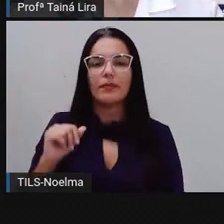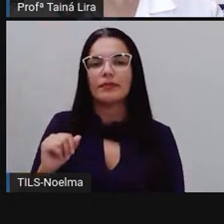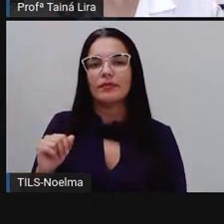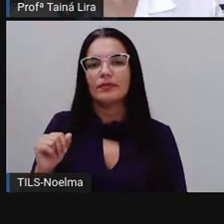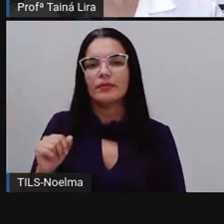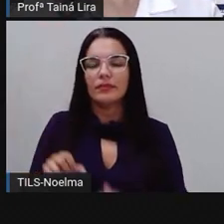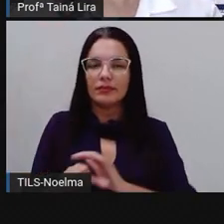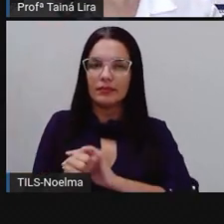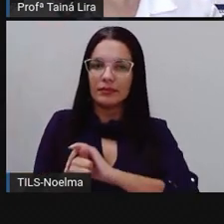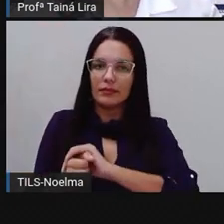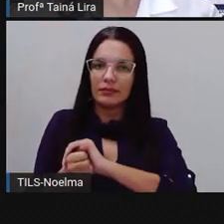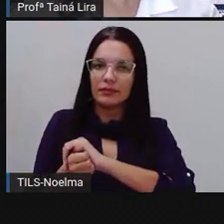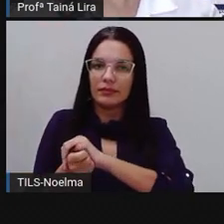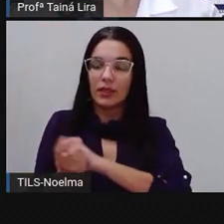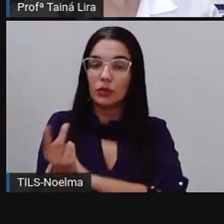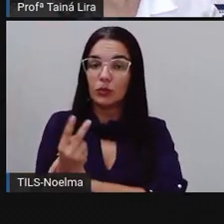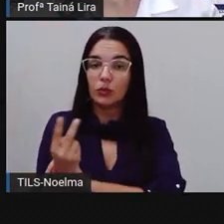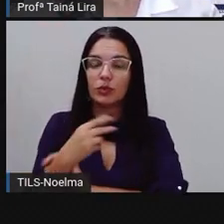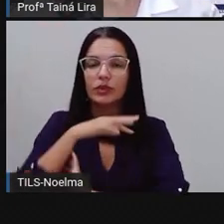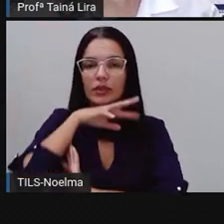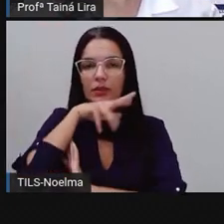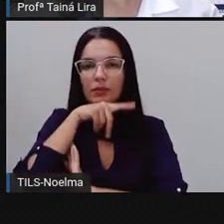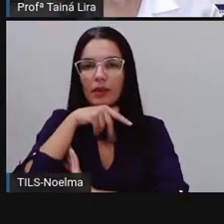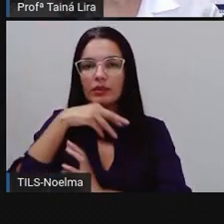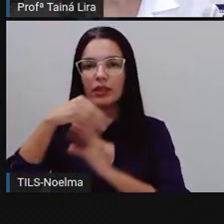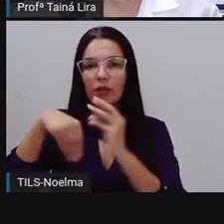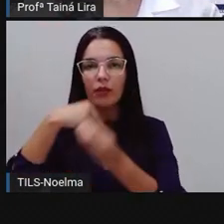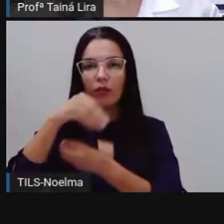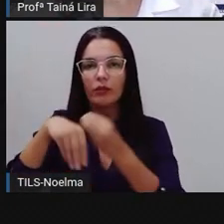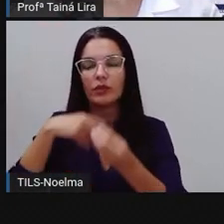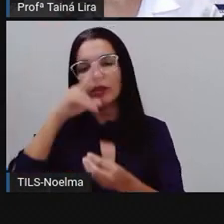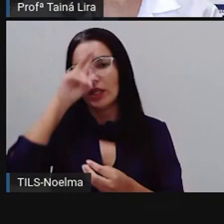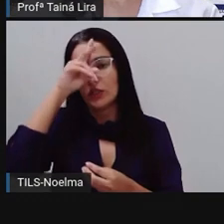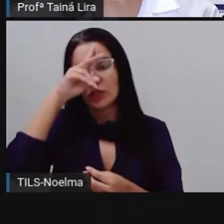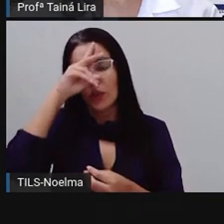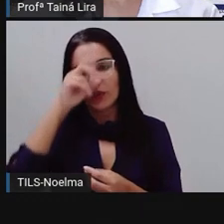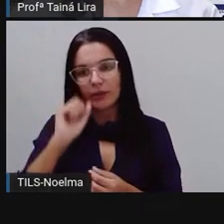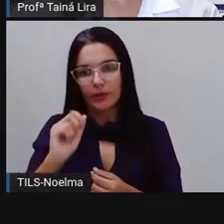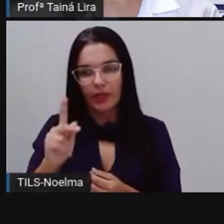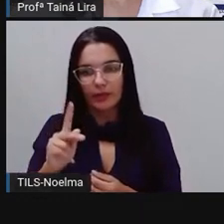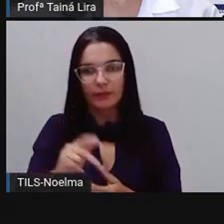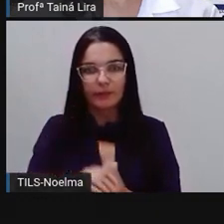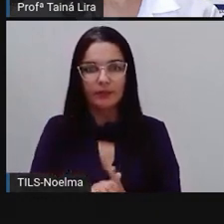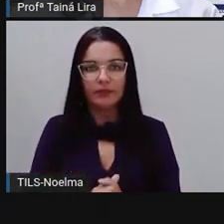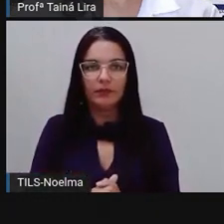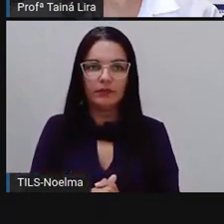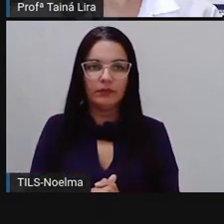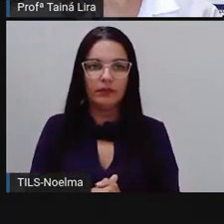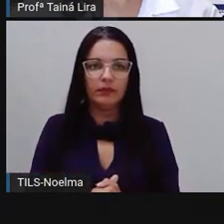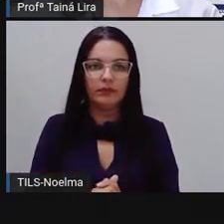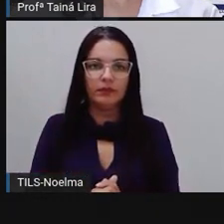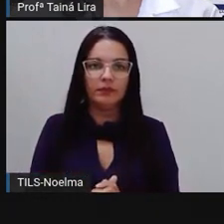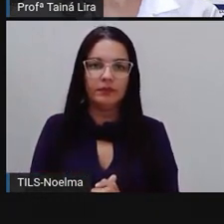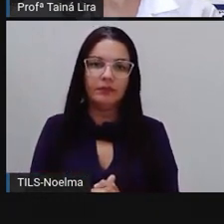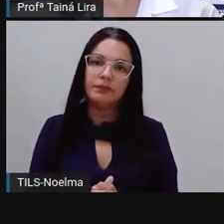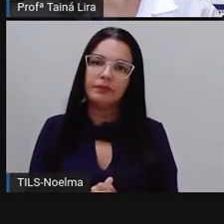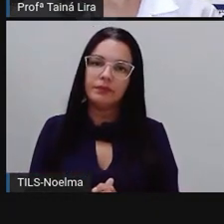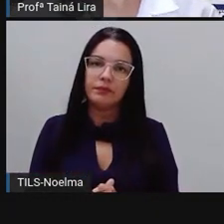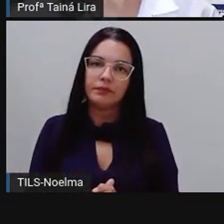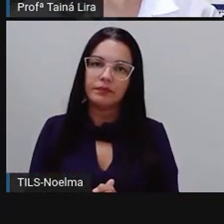animais aí que fazem parte dessa fábula, tá bom? Na fábula que a gente viu de Exopo,